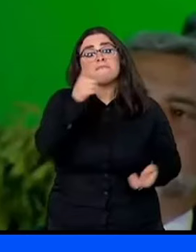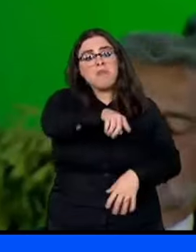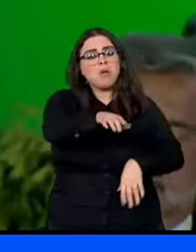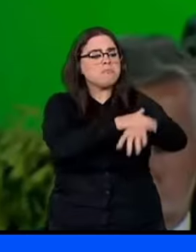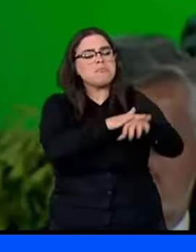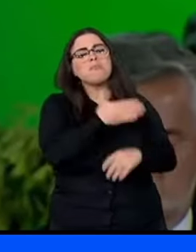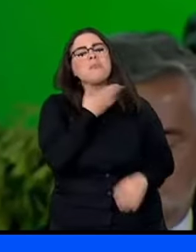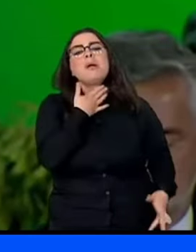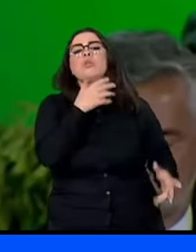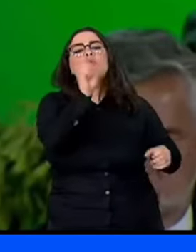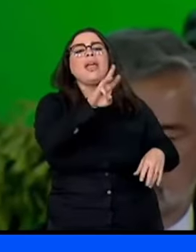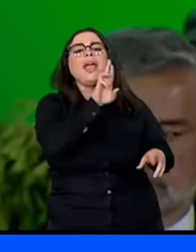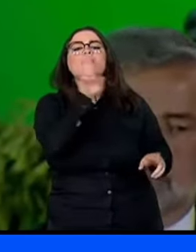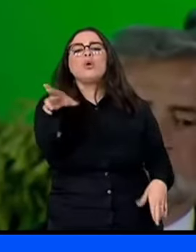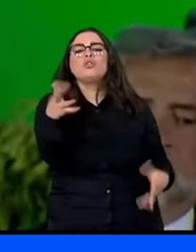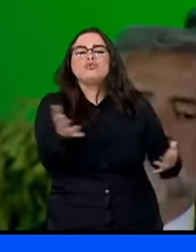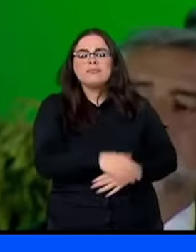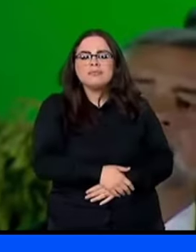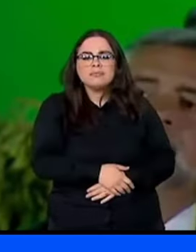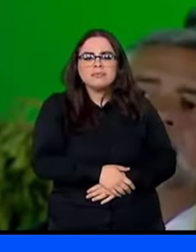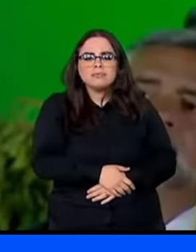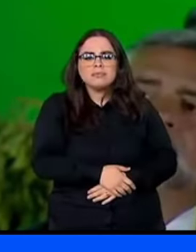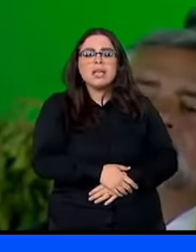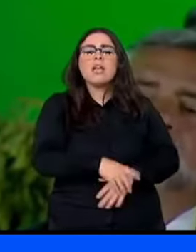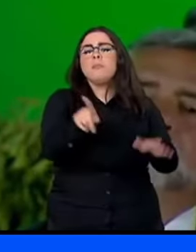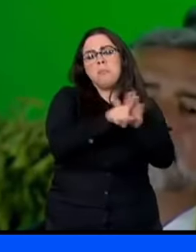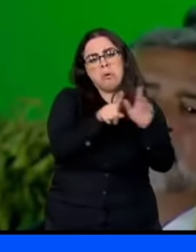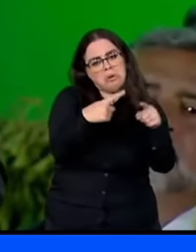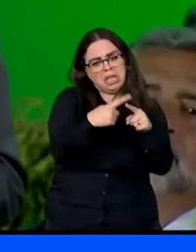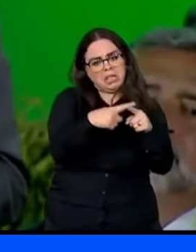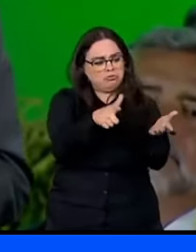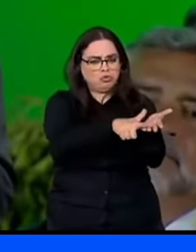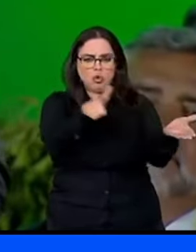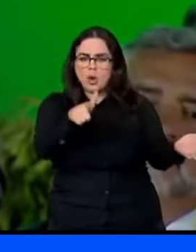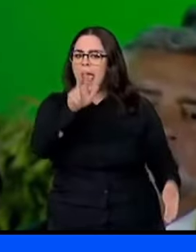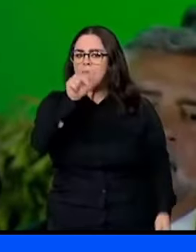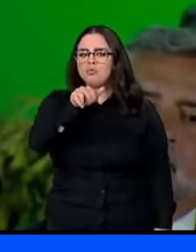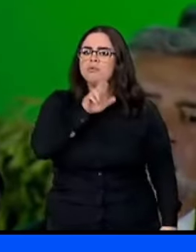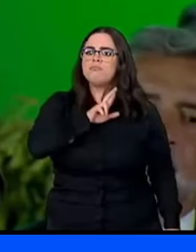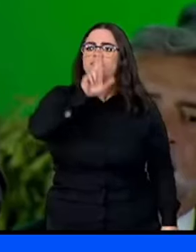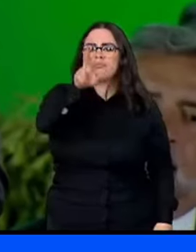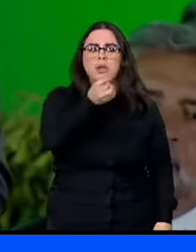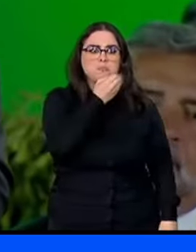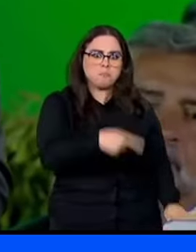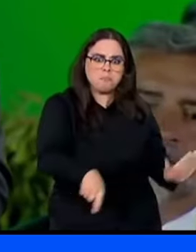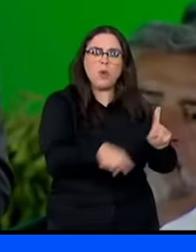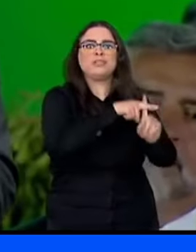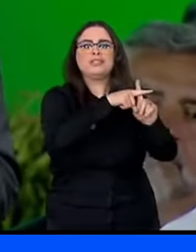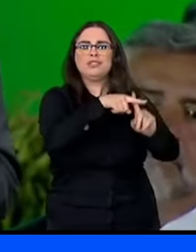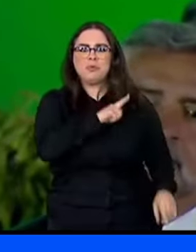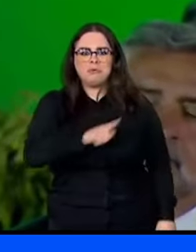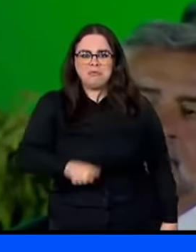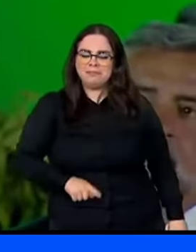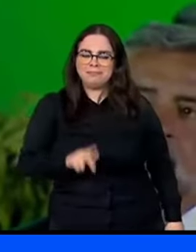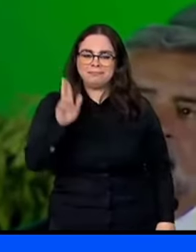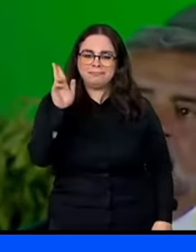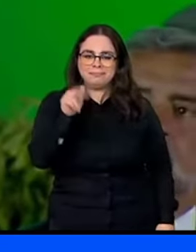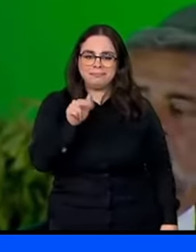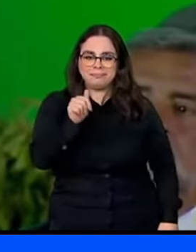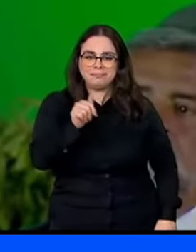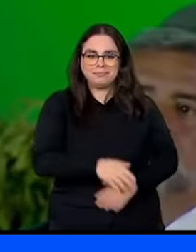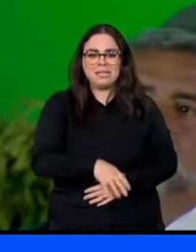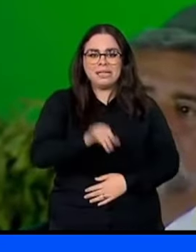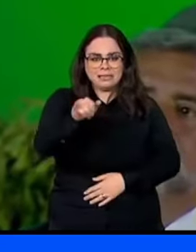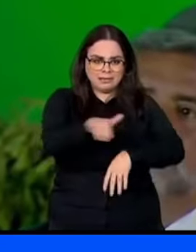conversam com quem? Se ler editorial de jornal Nunca vai dar uma nota boa para o governo Se for conversar